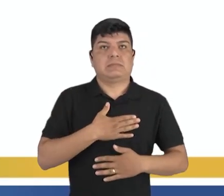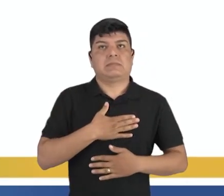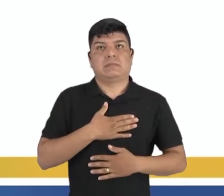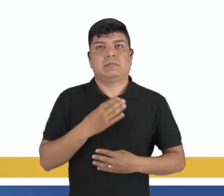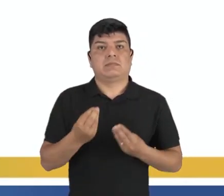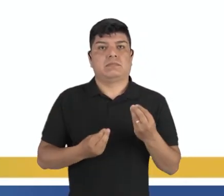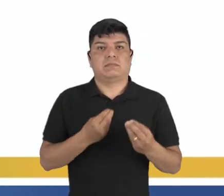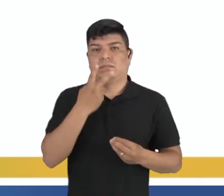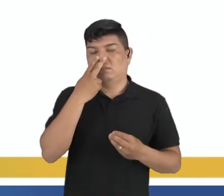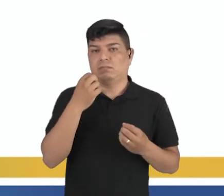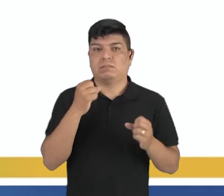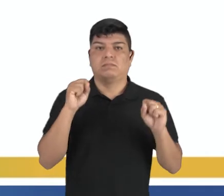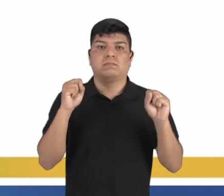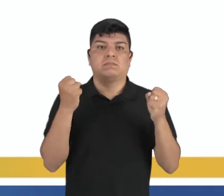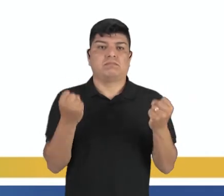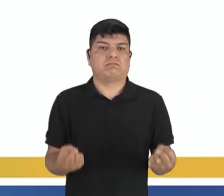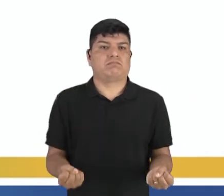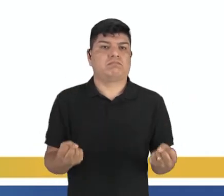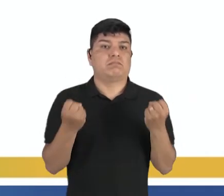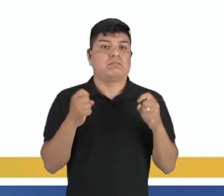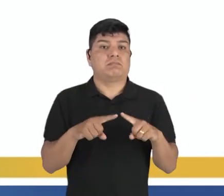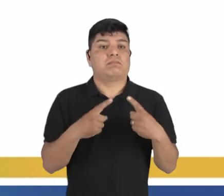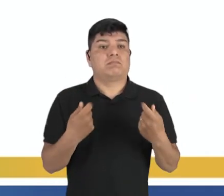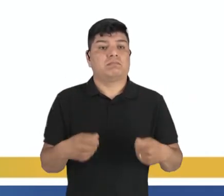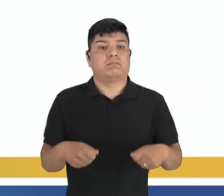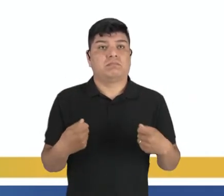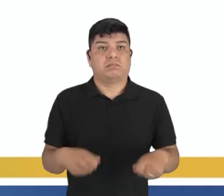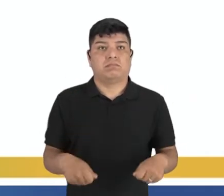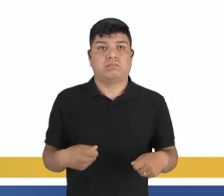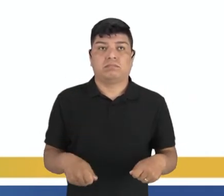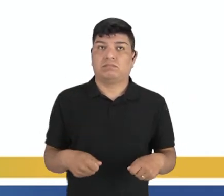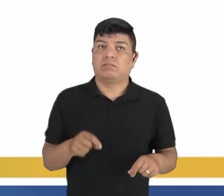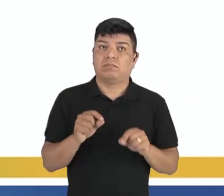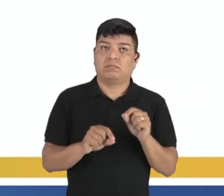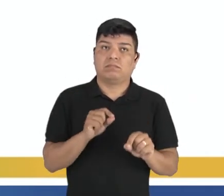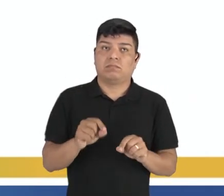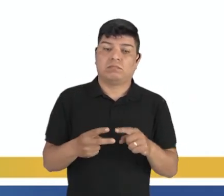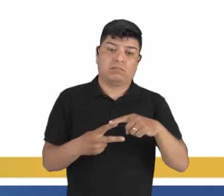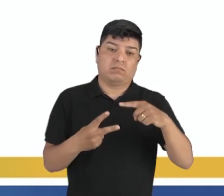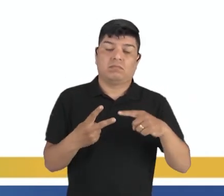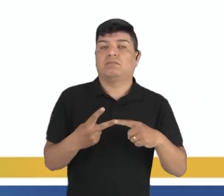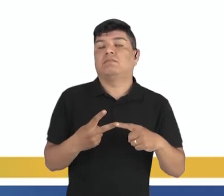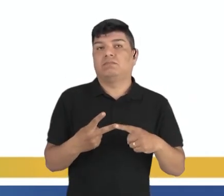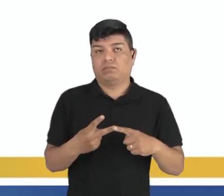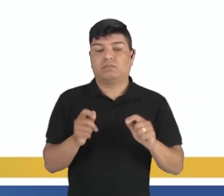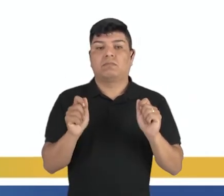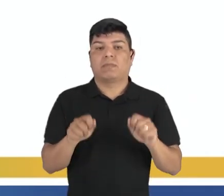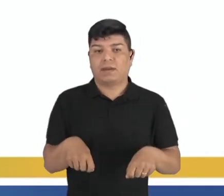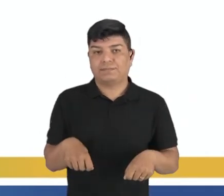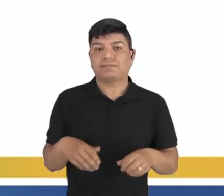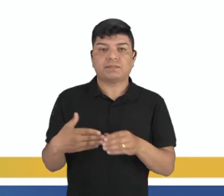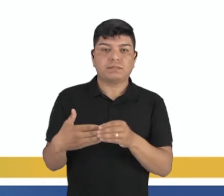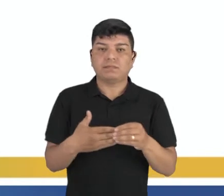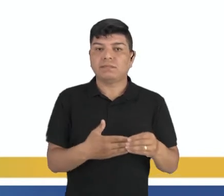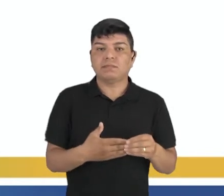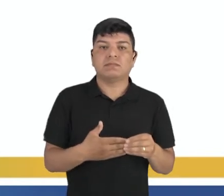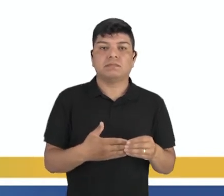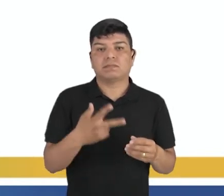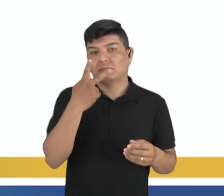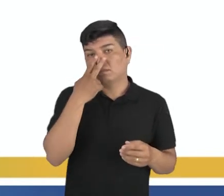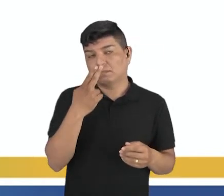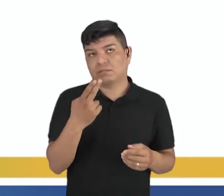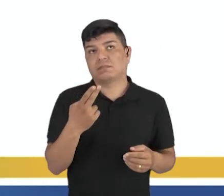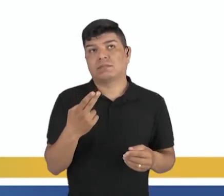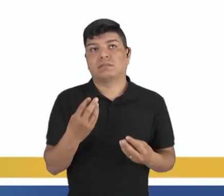como uma ginástica. No entanto, dependendo da linha, as duas modalidades podem trazer ganhos similares,